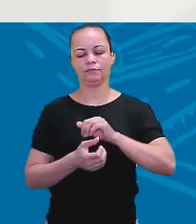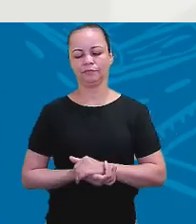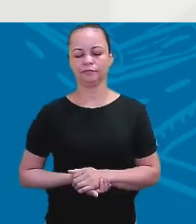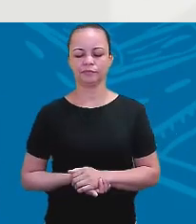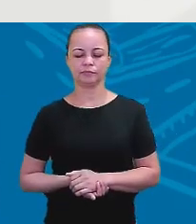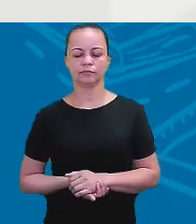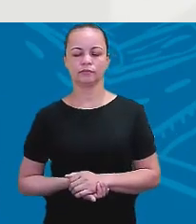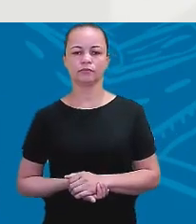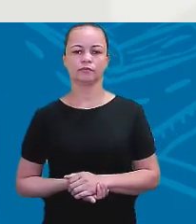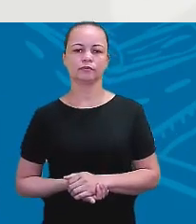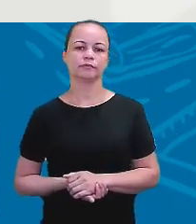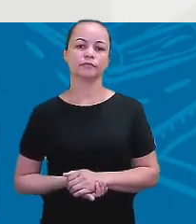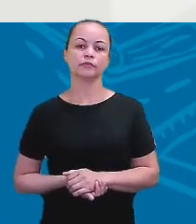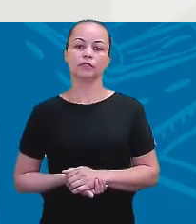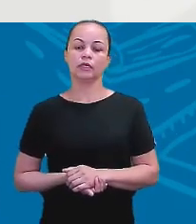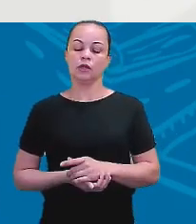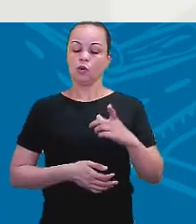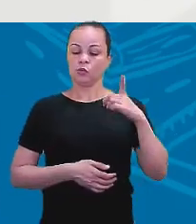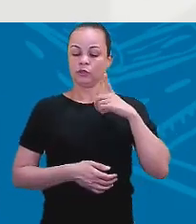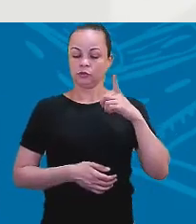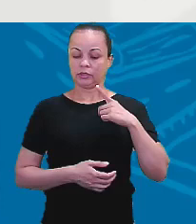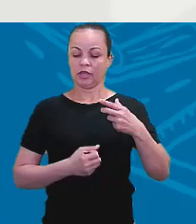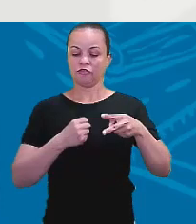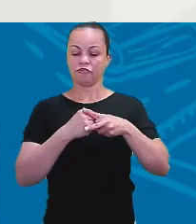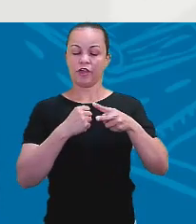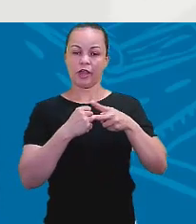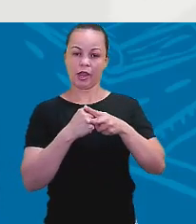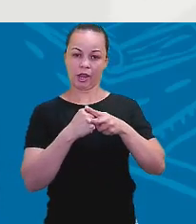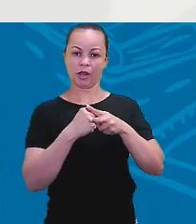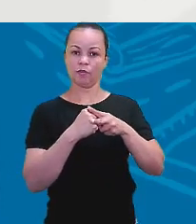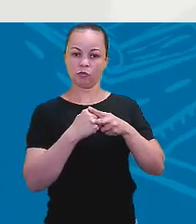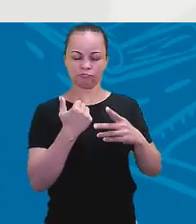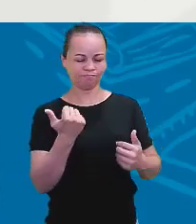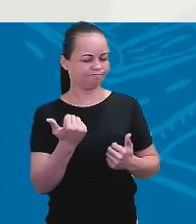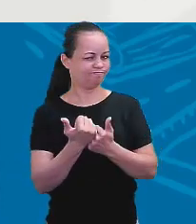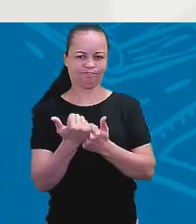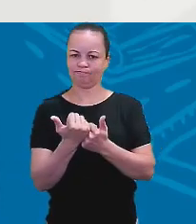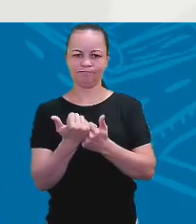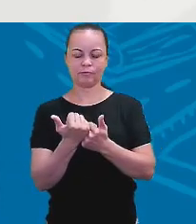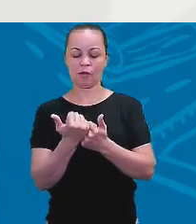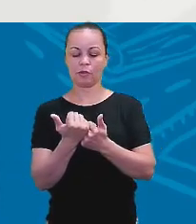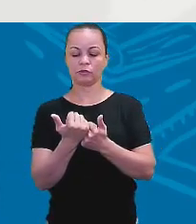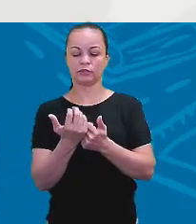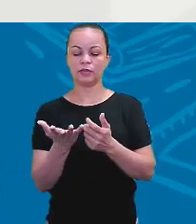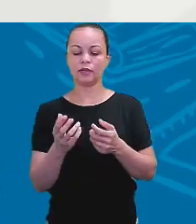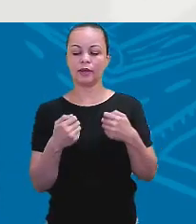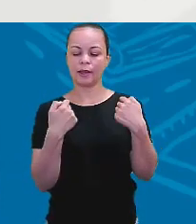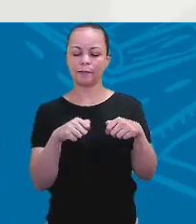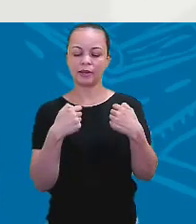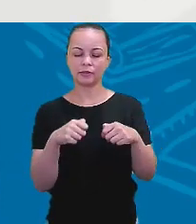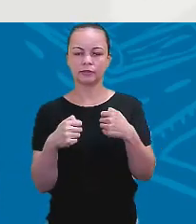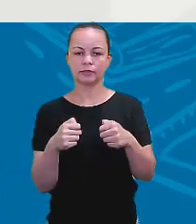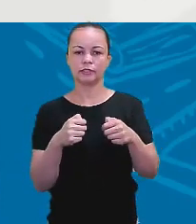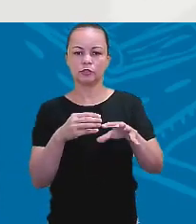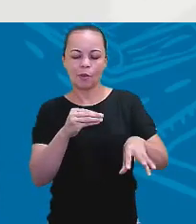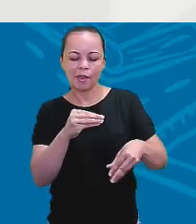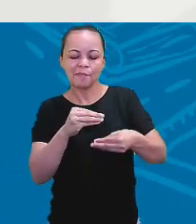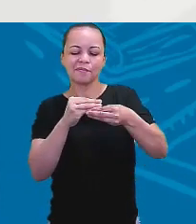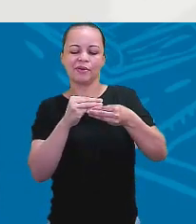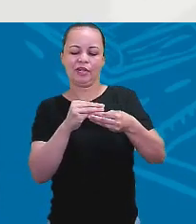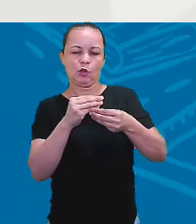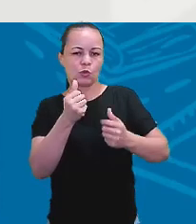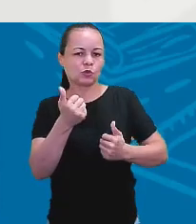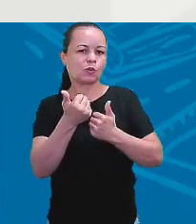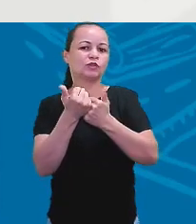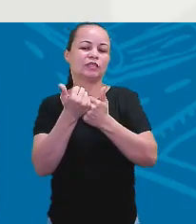Quando a sentença tem verbos não auxiliares, será necessário o emprego do auxiliar.